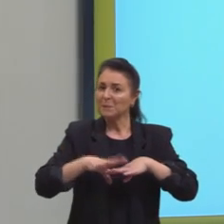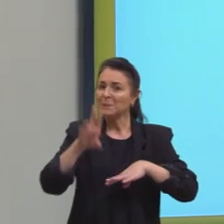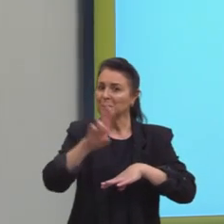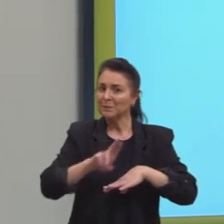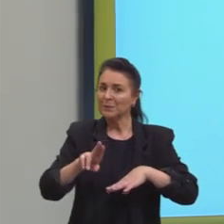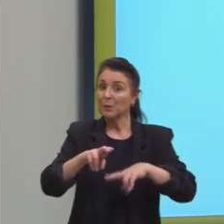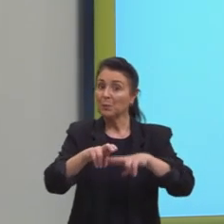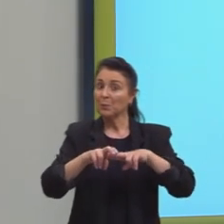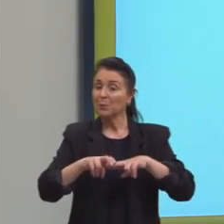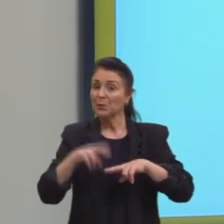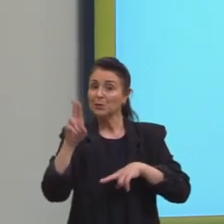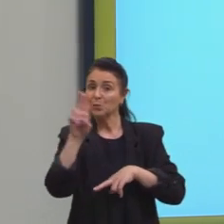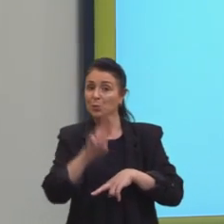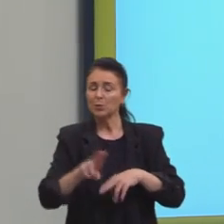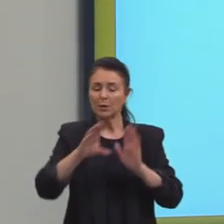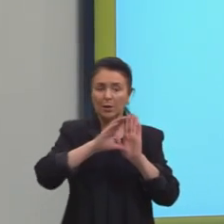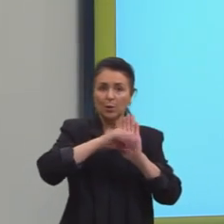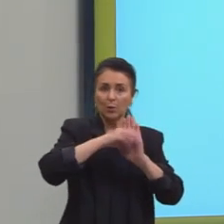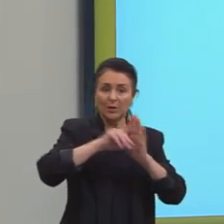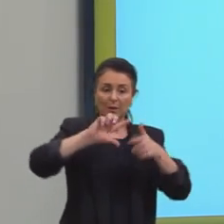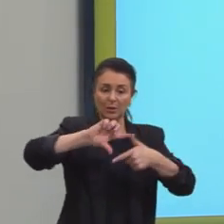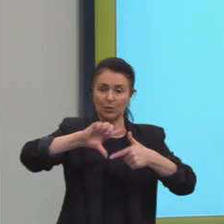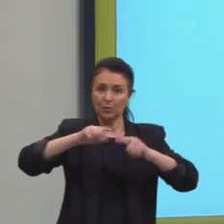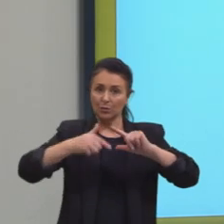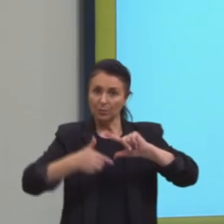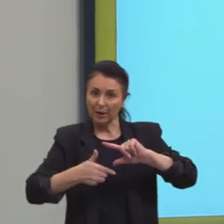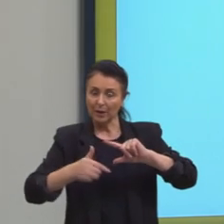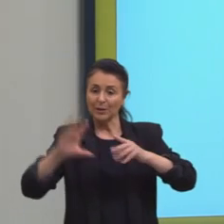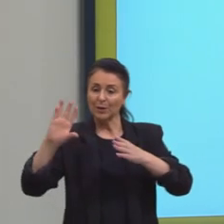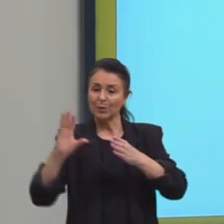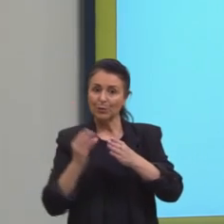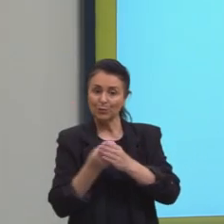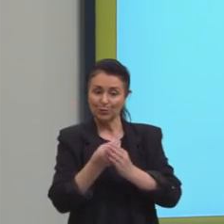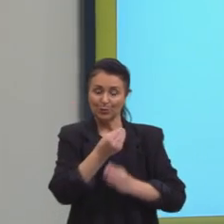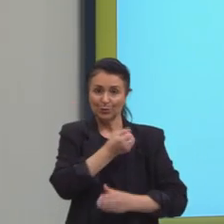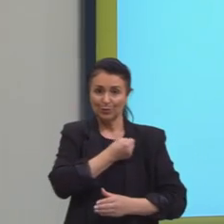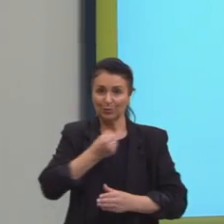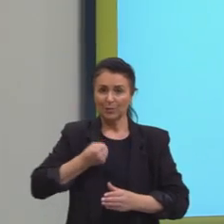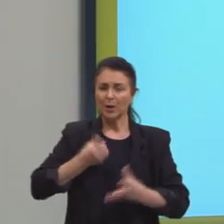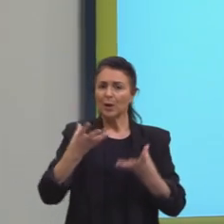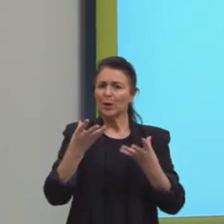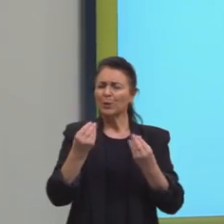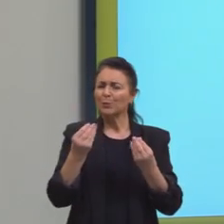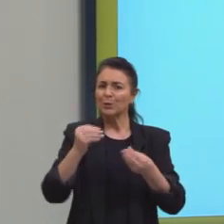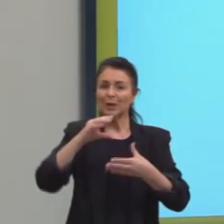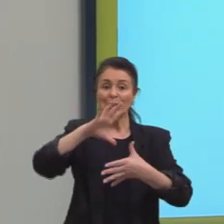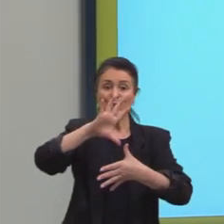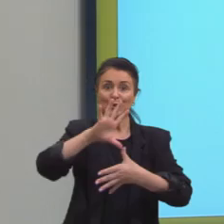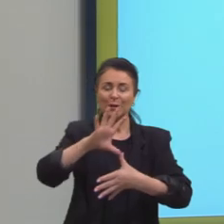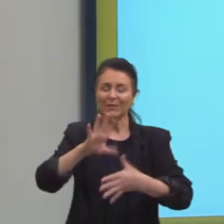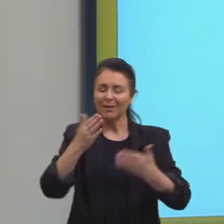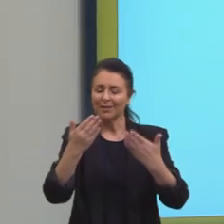pois utilizam conceitos geométricos, conjuntos numéricos e muita geometria analítica.